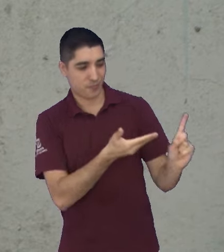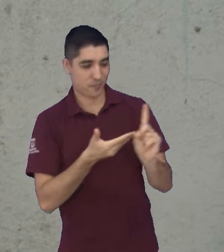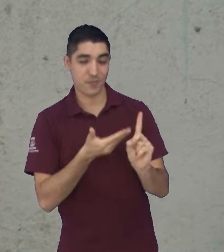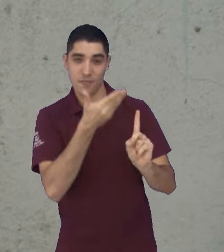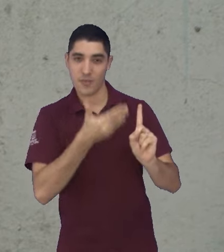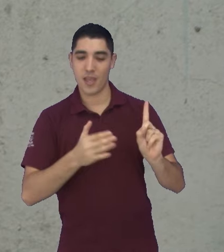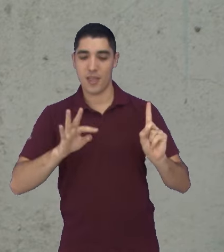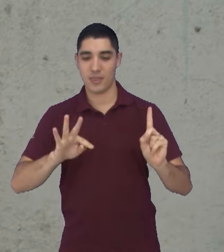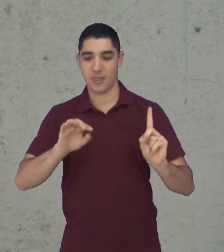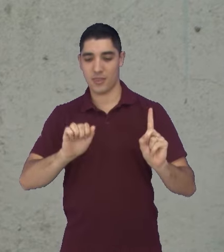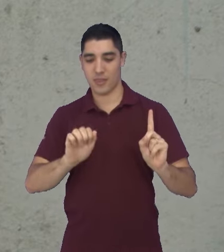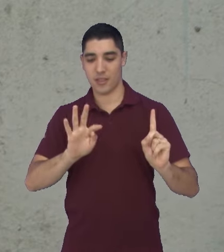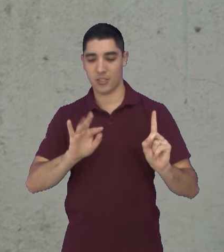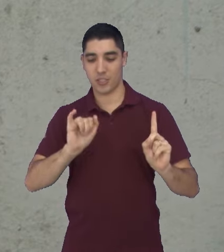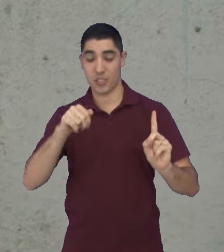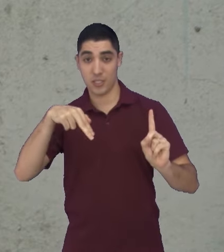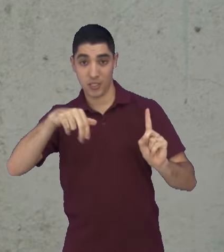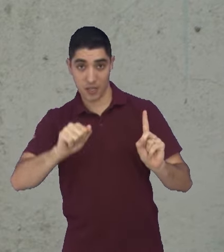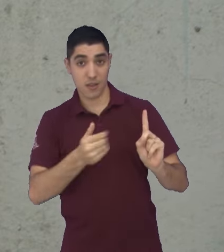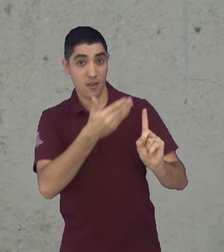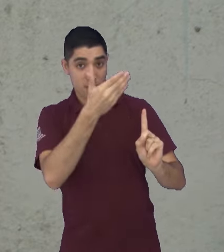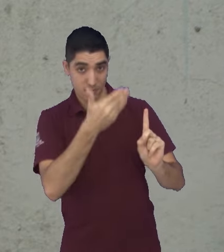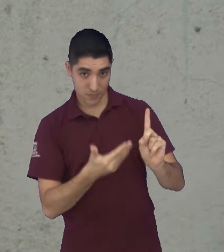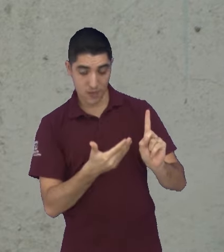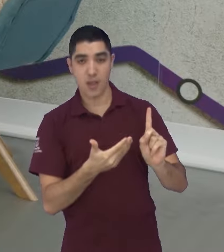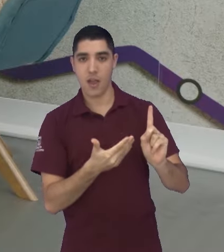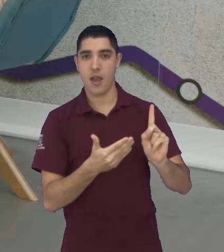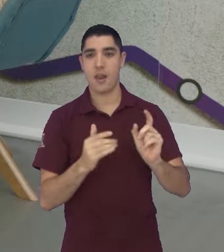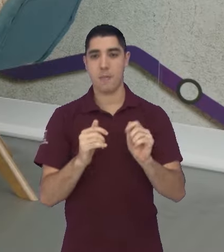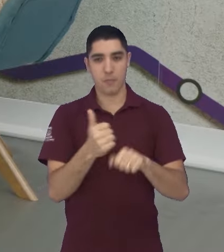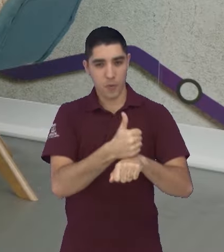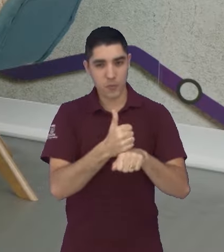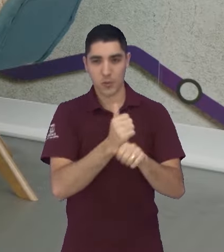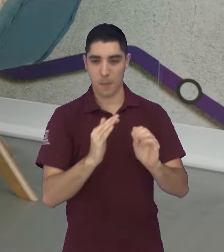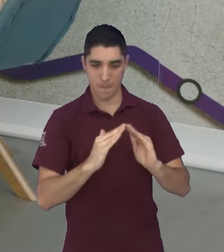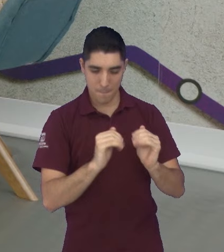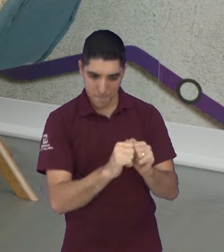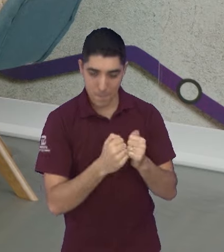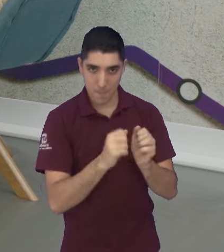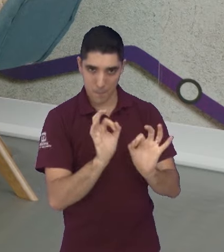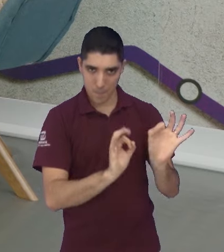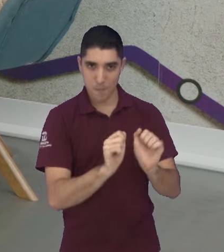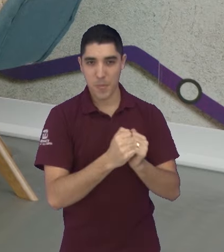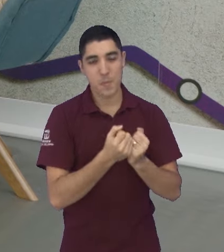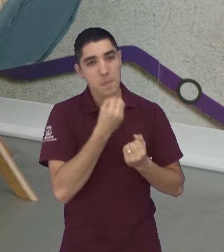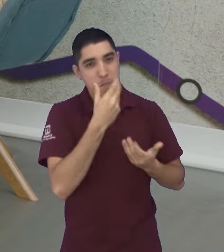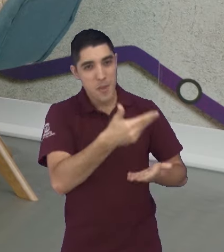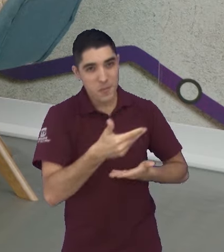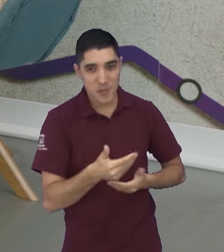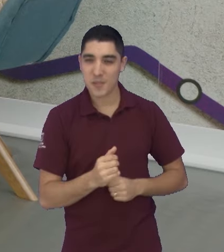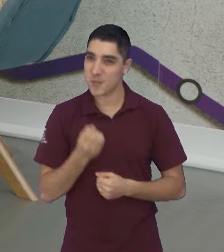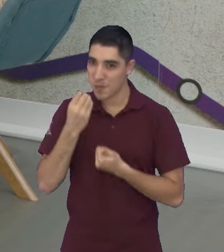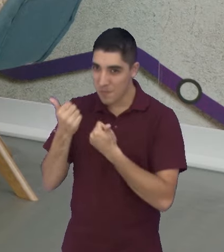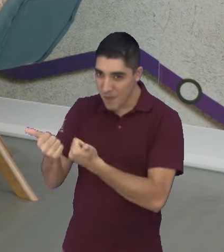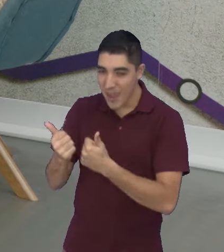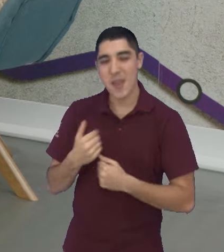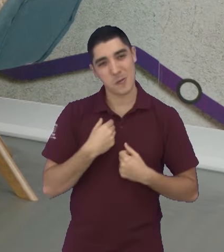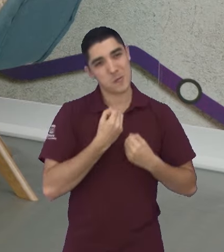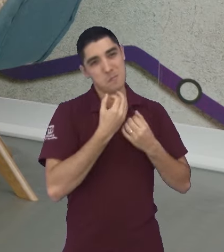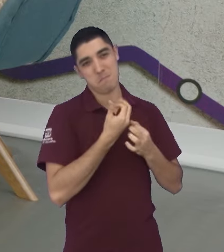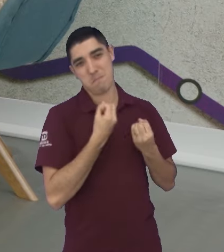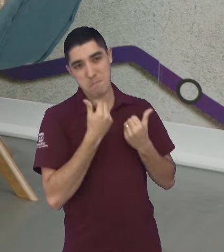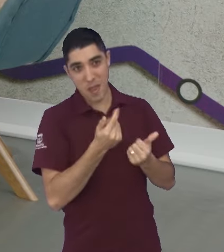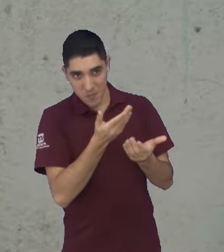Souza Sandoval, que é padeira artesanal. Tatiana, muito bem-vinda ao Estação Mercado, viu? Tudo bem. Tudo certo e você? Tudo.